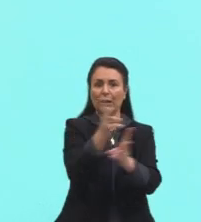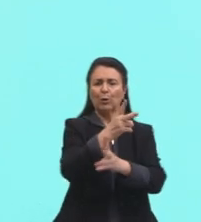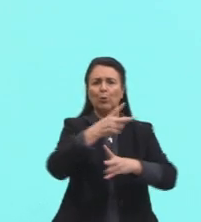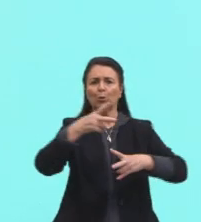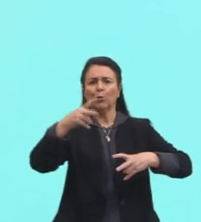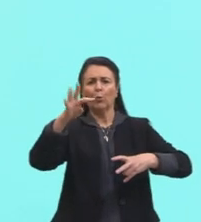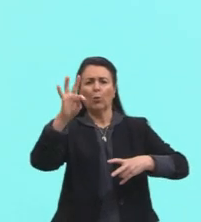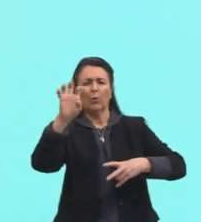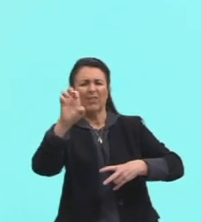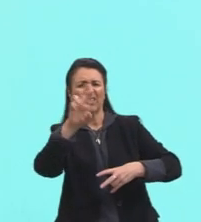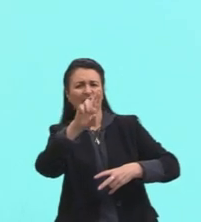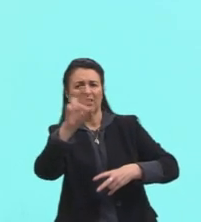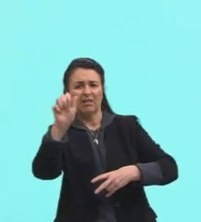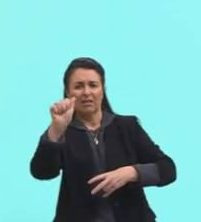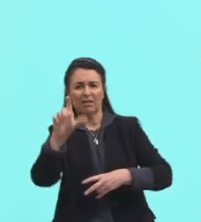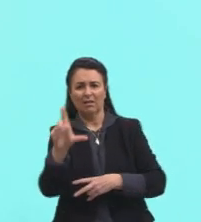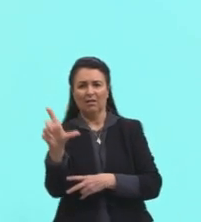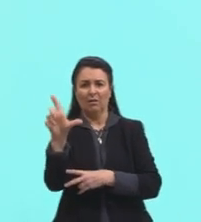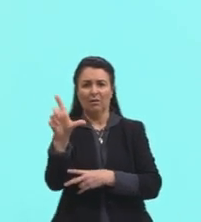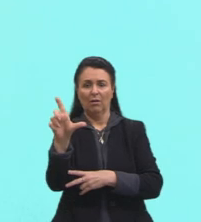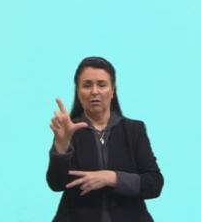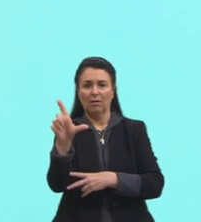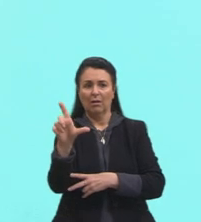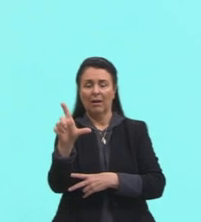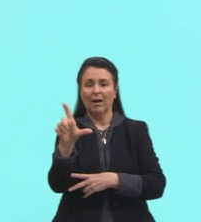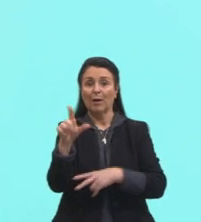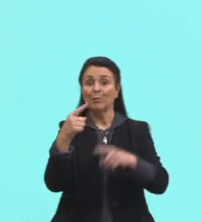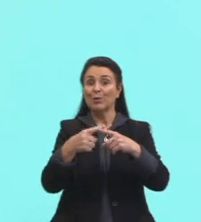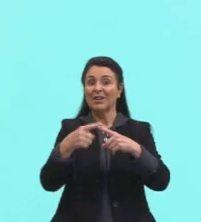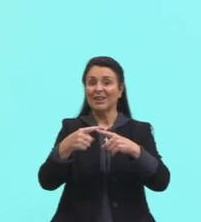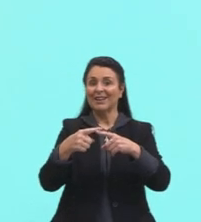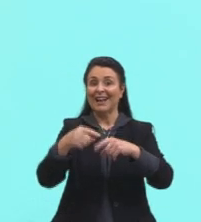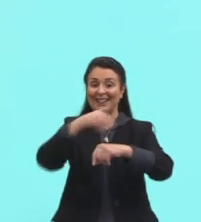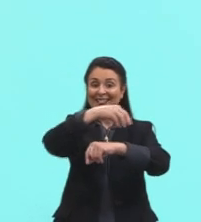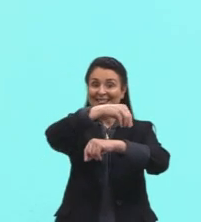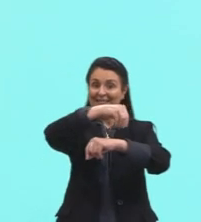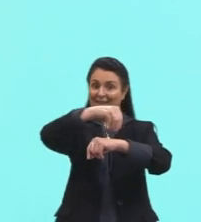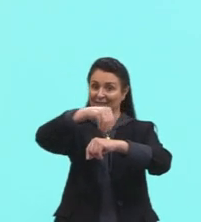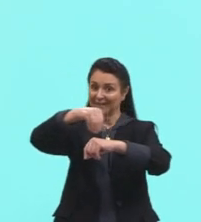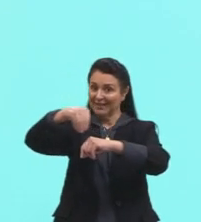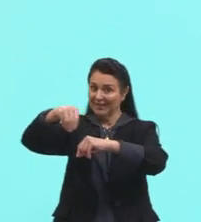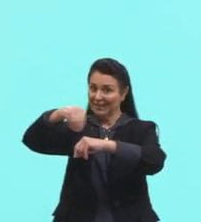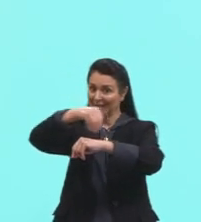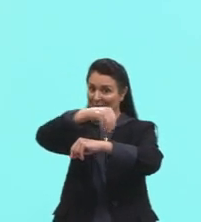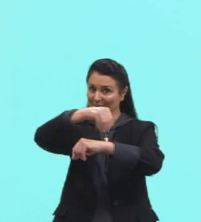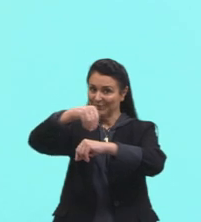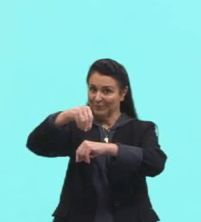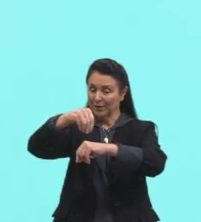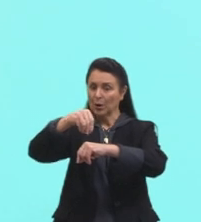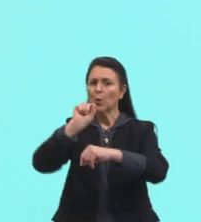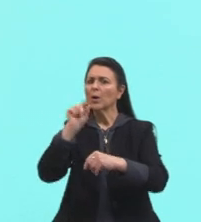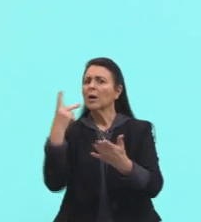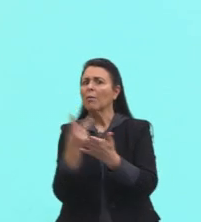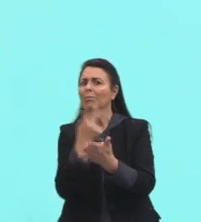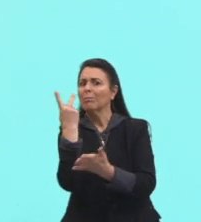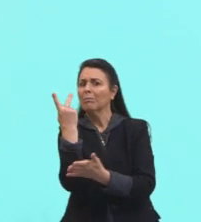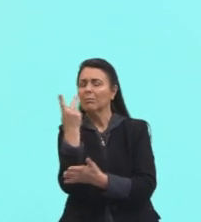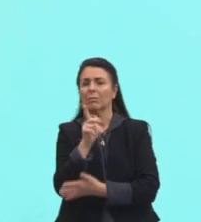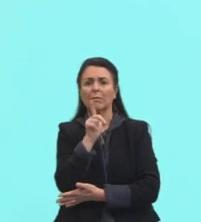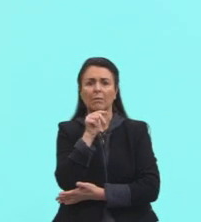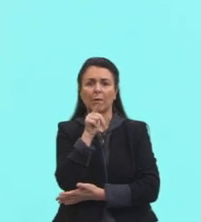nos, em cima do continente, tá? O que que acontece? A água, como eu falei pra vocês, ela tem